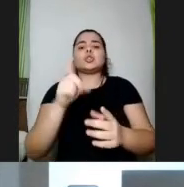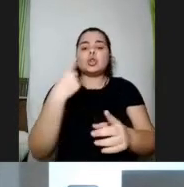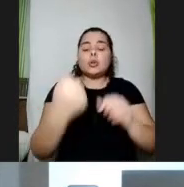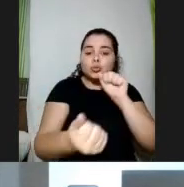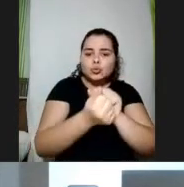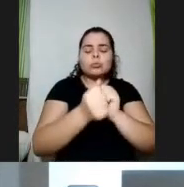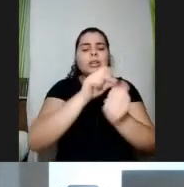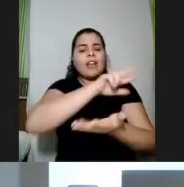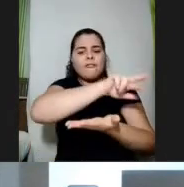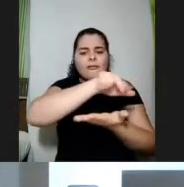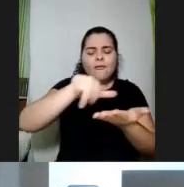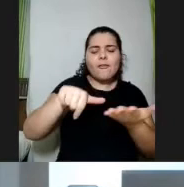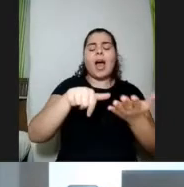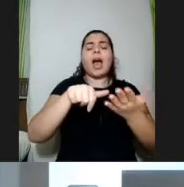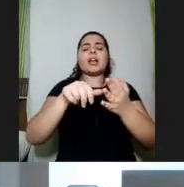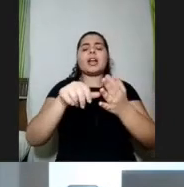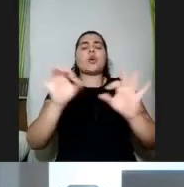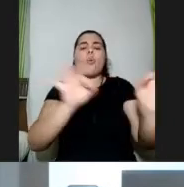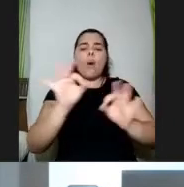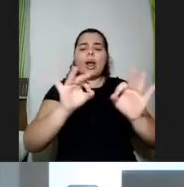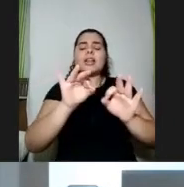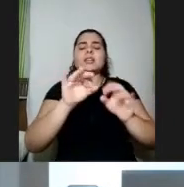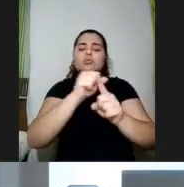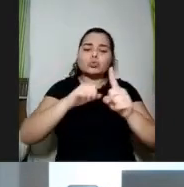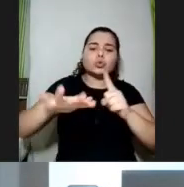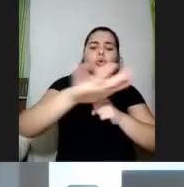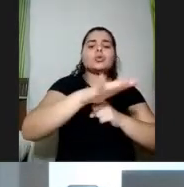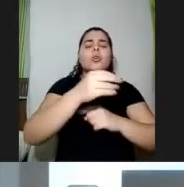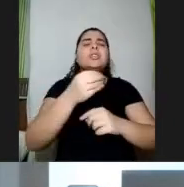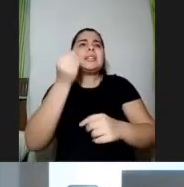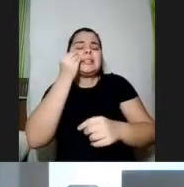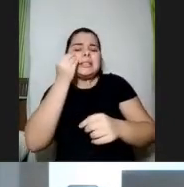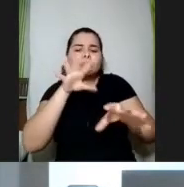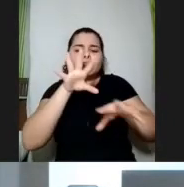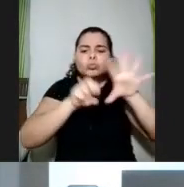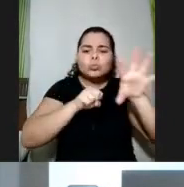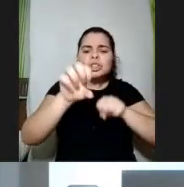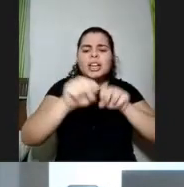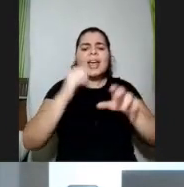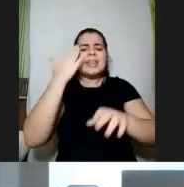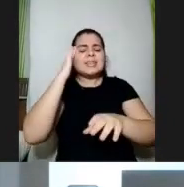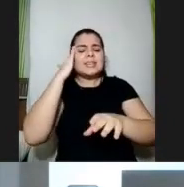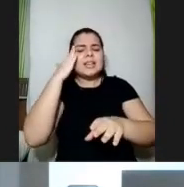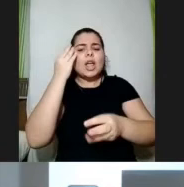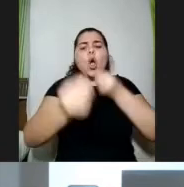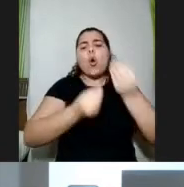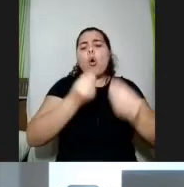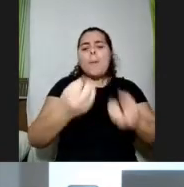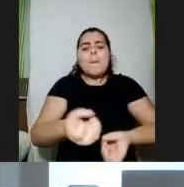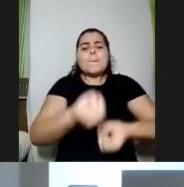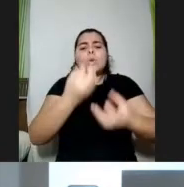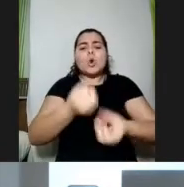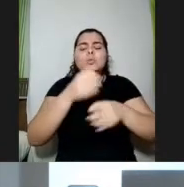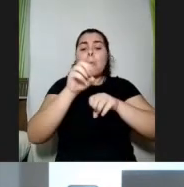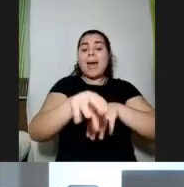que também se mobilizam para buscar entender quais são as melhores condições para produzir uma educação de qualidade para todos e